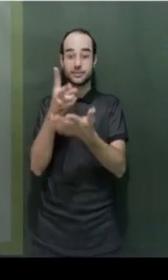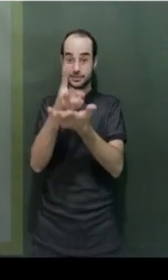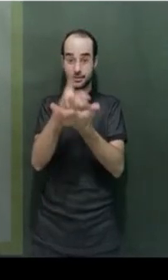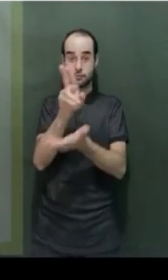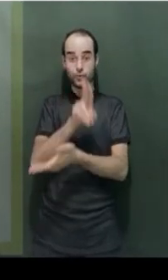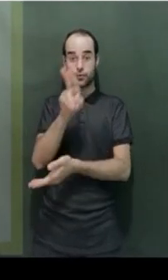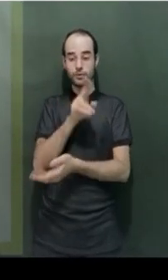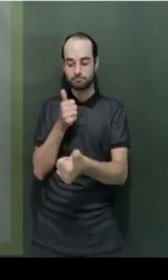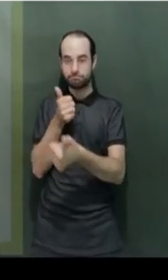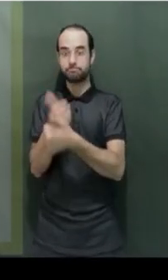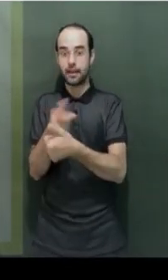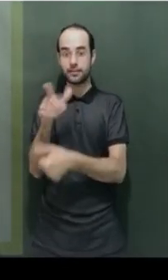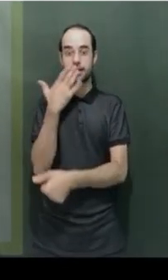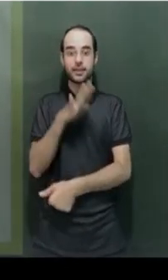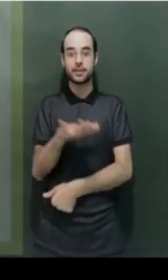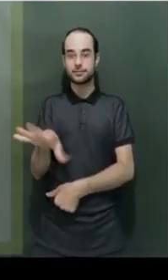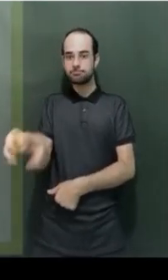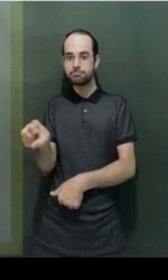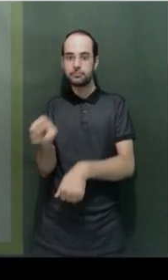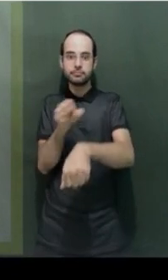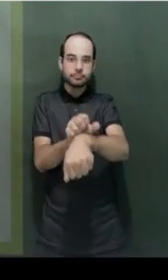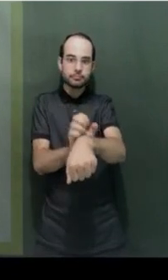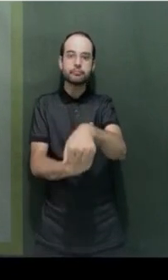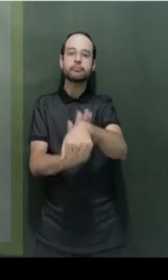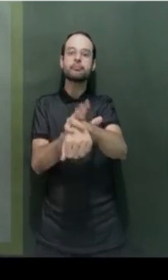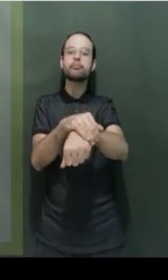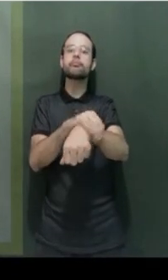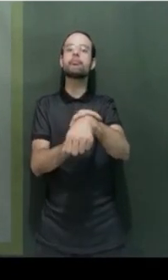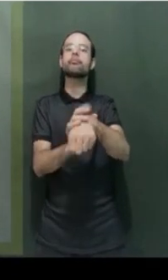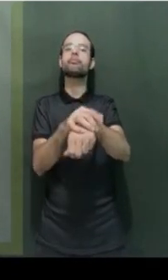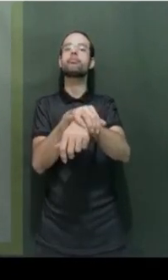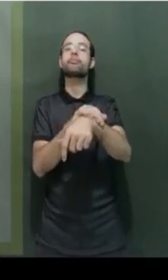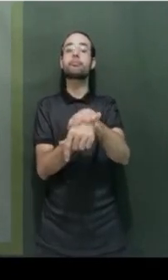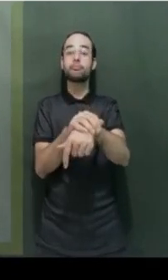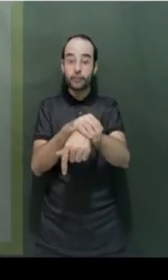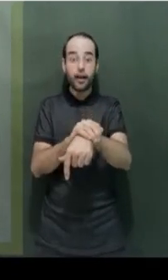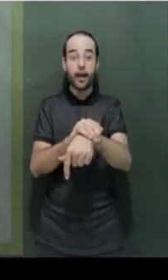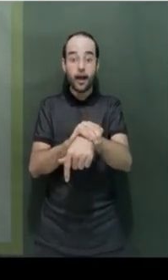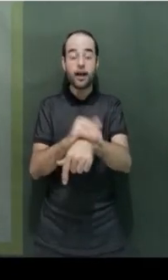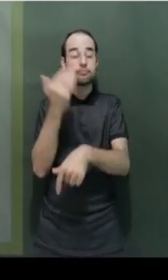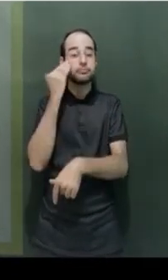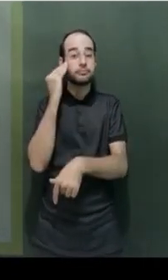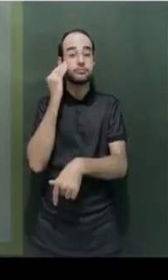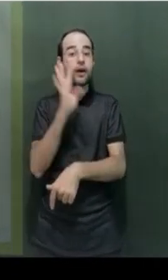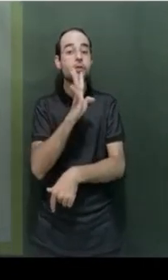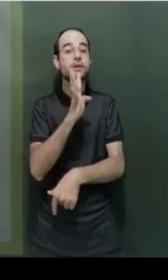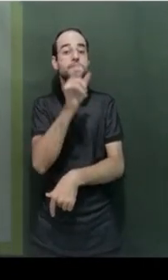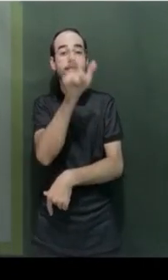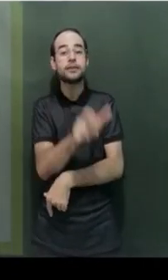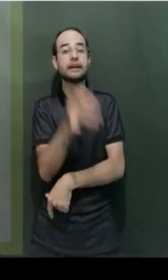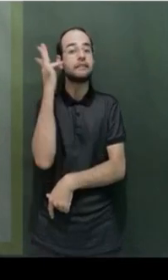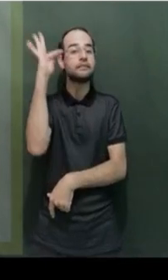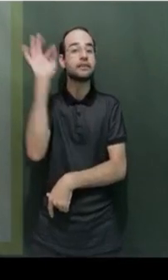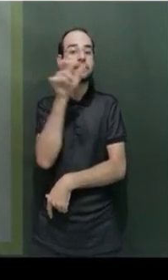criança, eu pego a mãozinha dela e ela toca aqui. Quando ela toca aqui, ela vai reconhecer que este